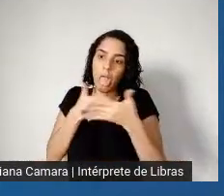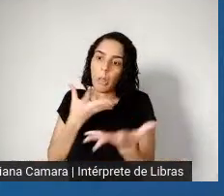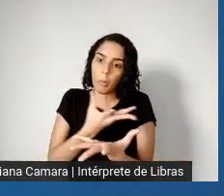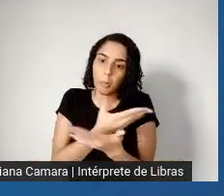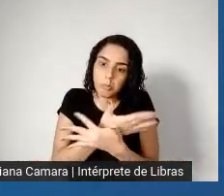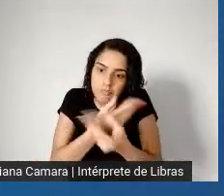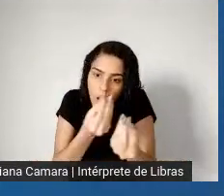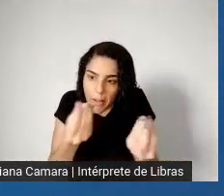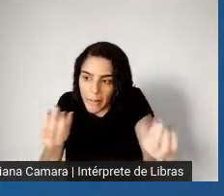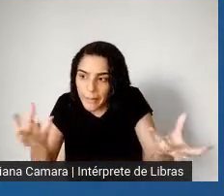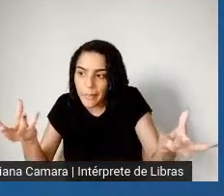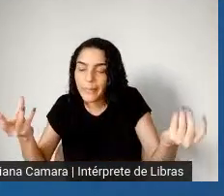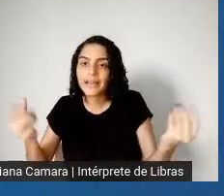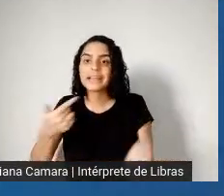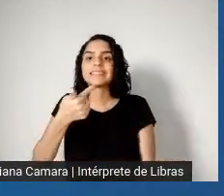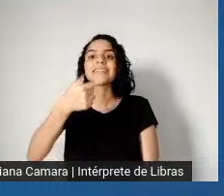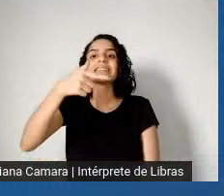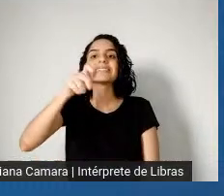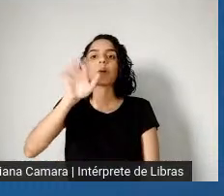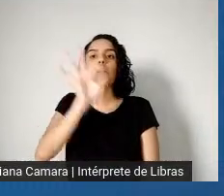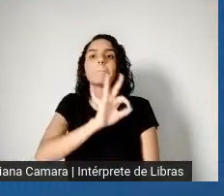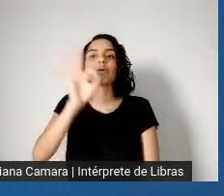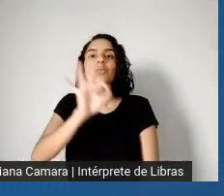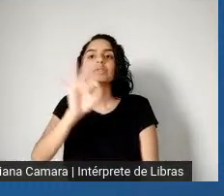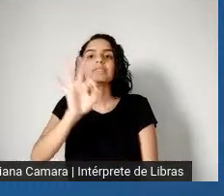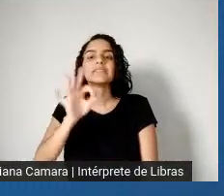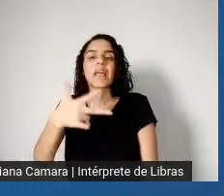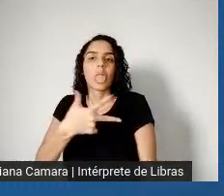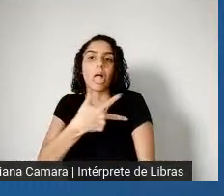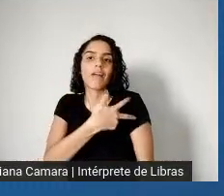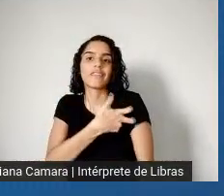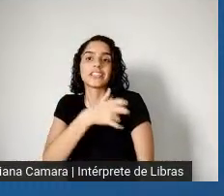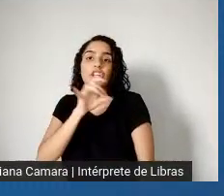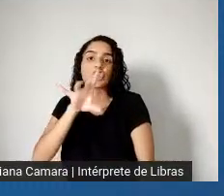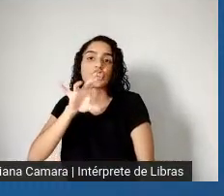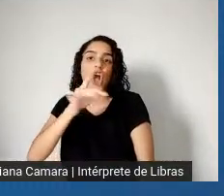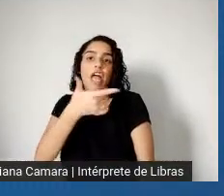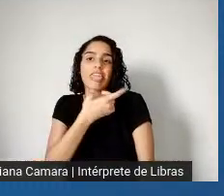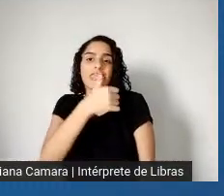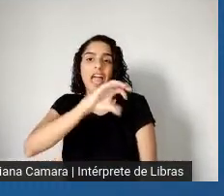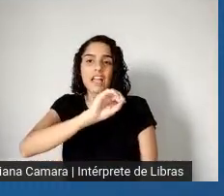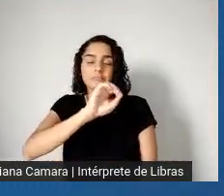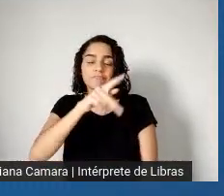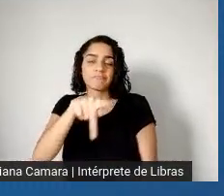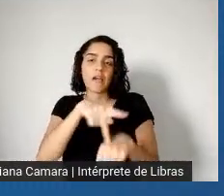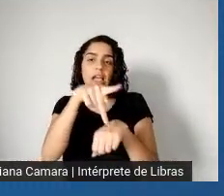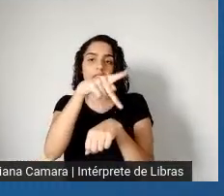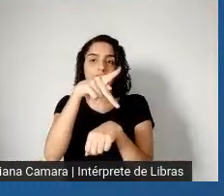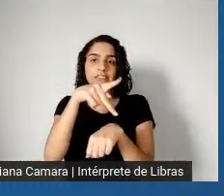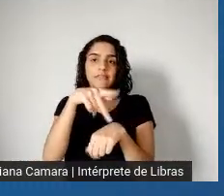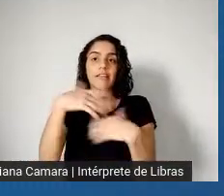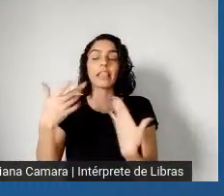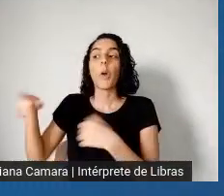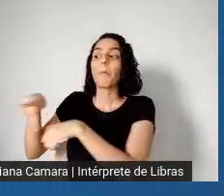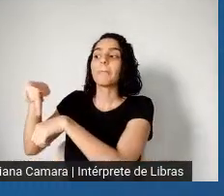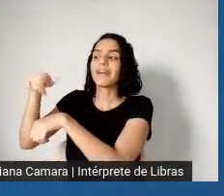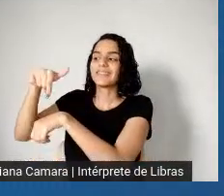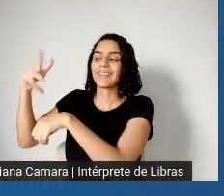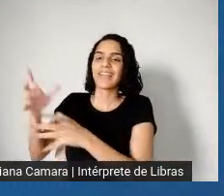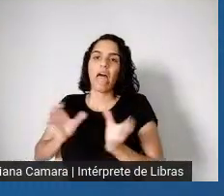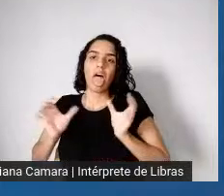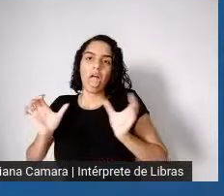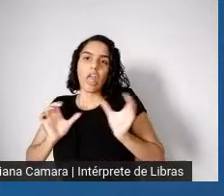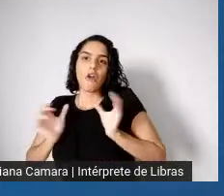das doses apenas em 10 países. E as nações ricas já anunciam a terceira dose quando ainda não tem oferta para